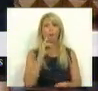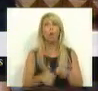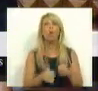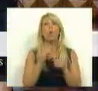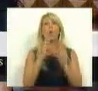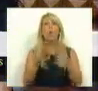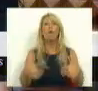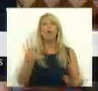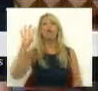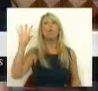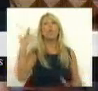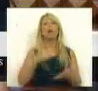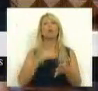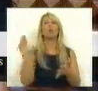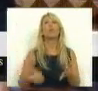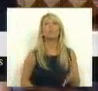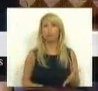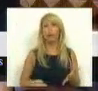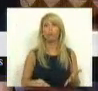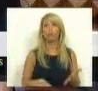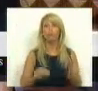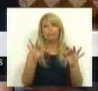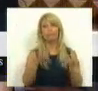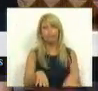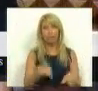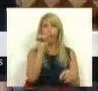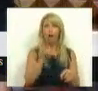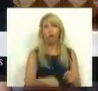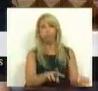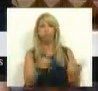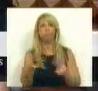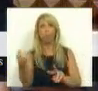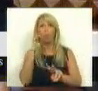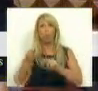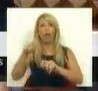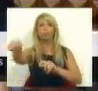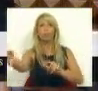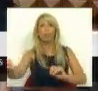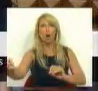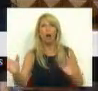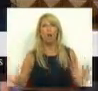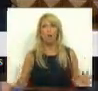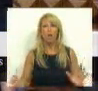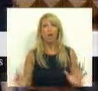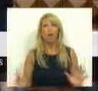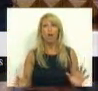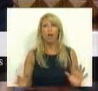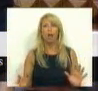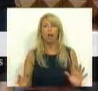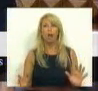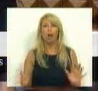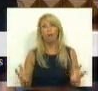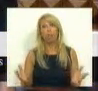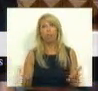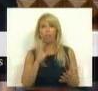prazo do seu contrato terminar, ver o seu contrato transformado em contratos sem termo, porque só assim, garantindo a mínima estabilidade